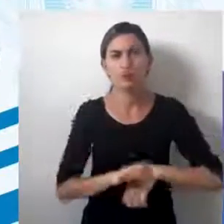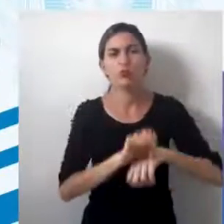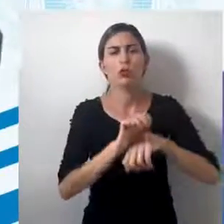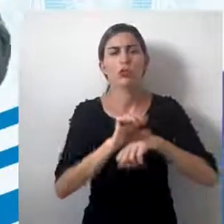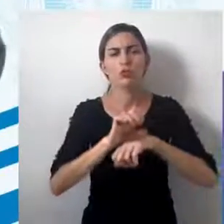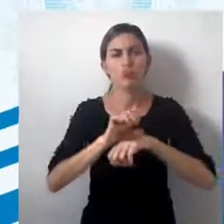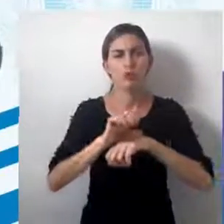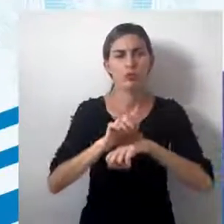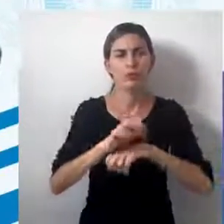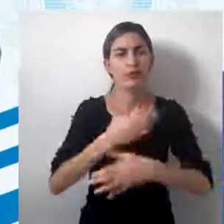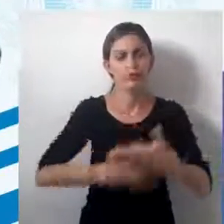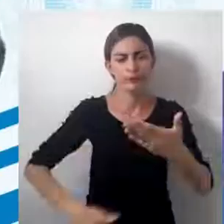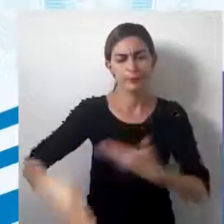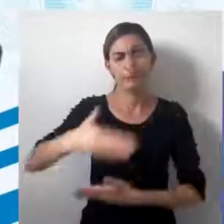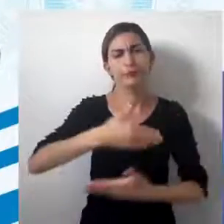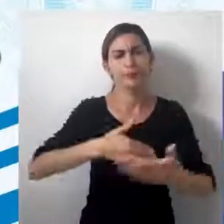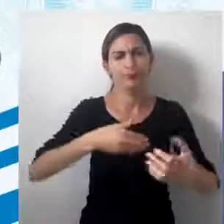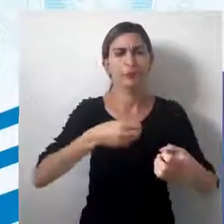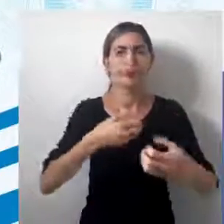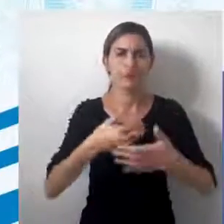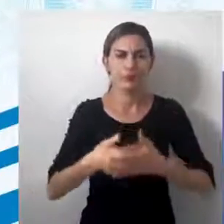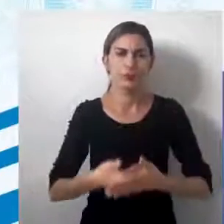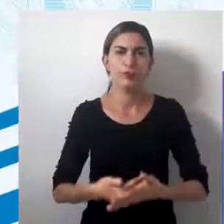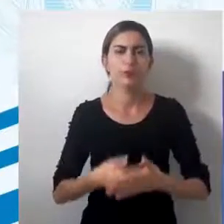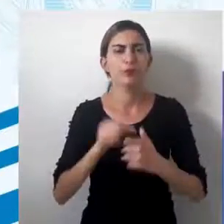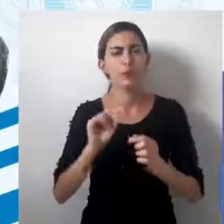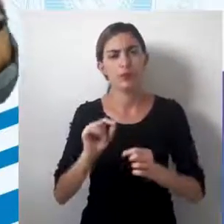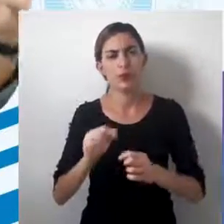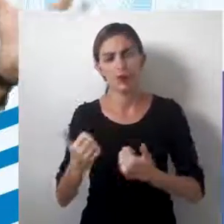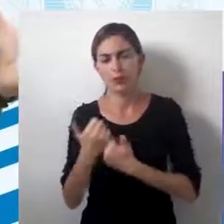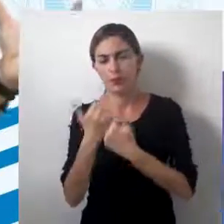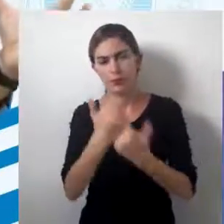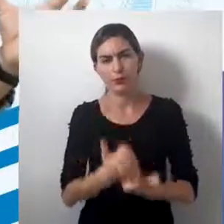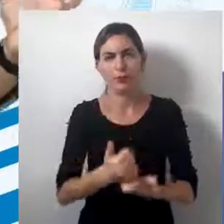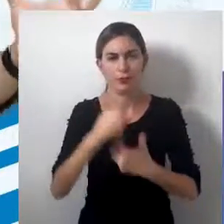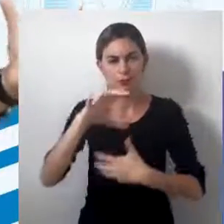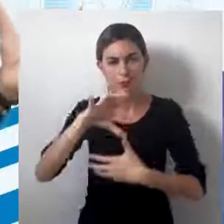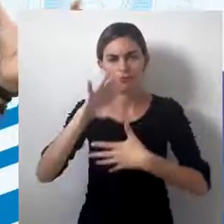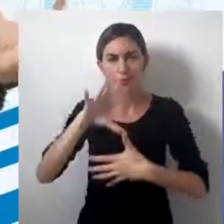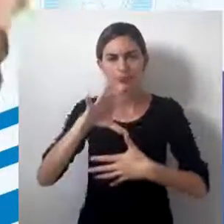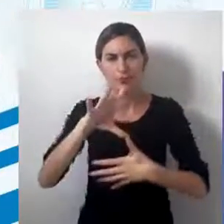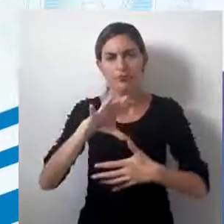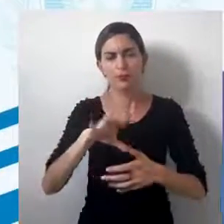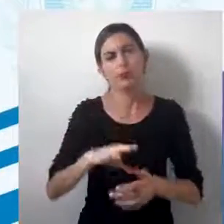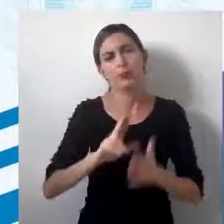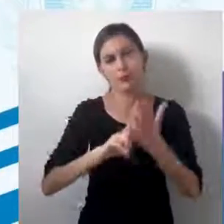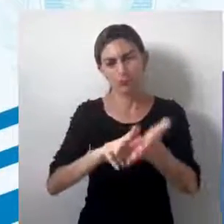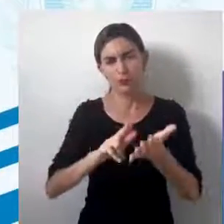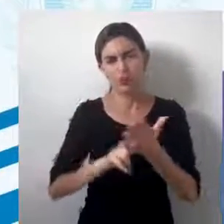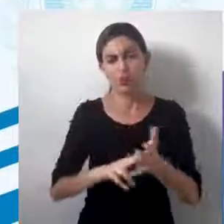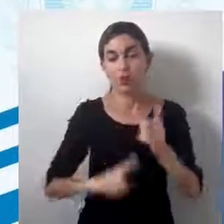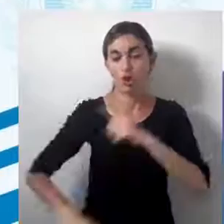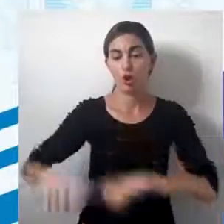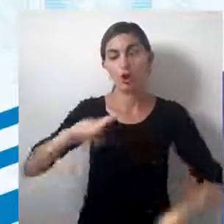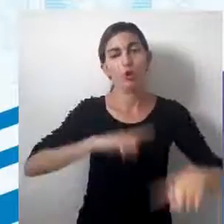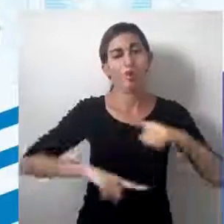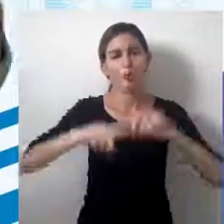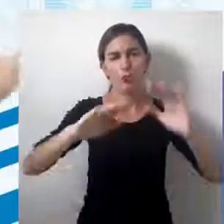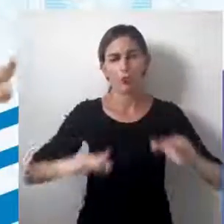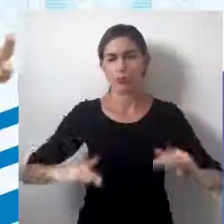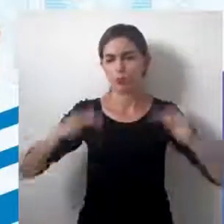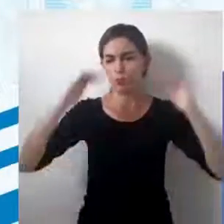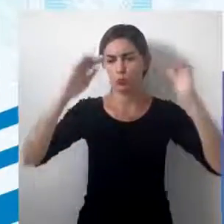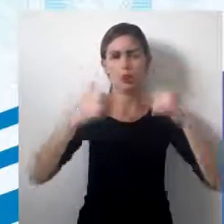Então, há uma relação muito próxima entre representação cartográfica e domínio,